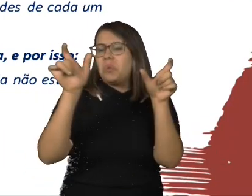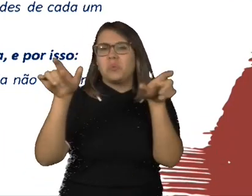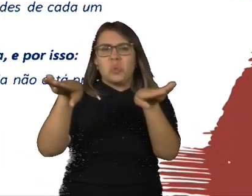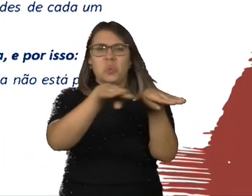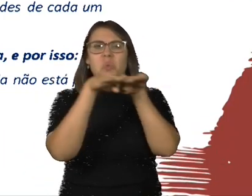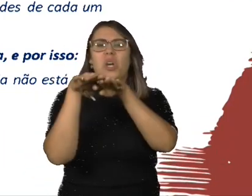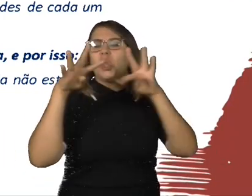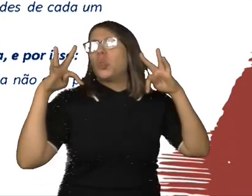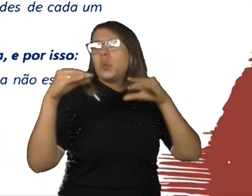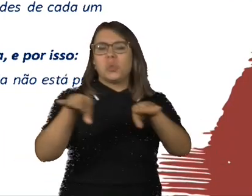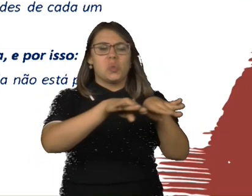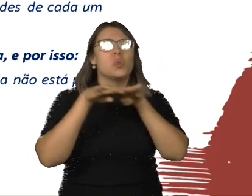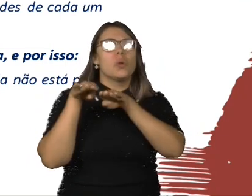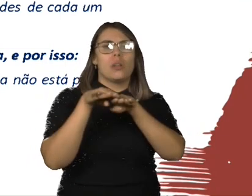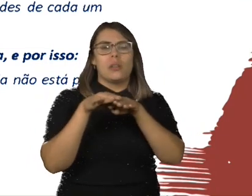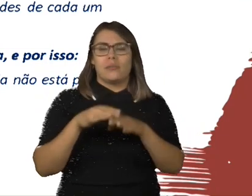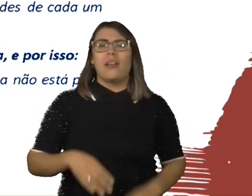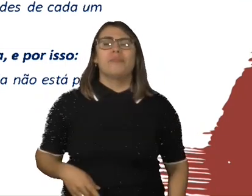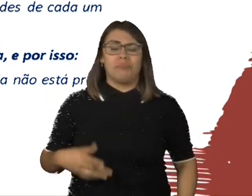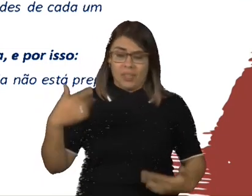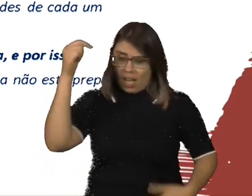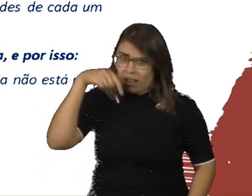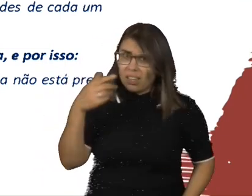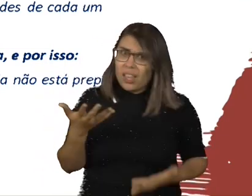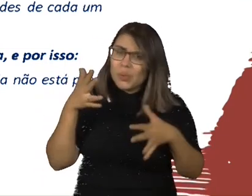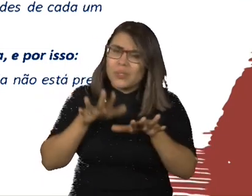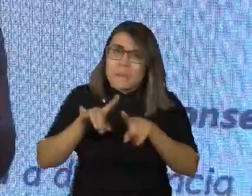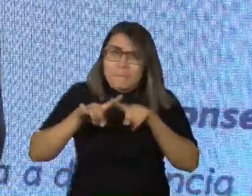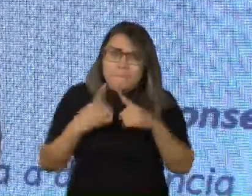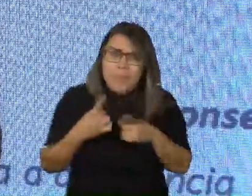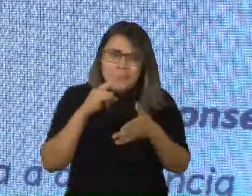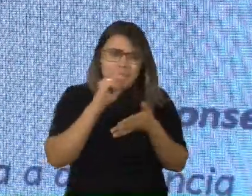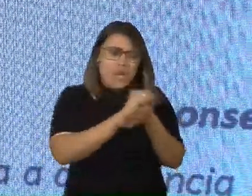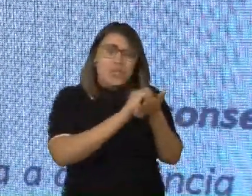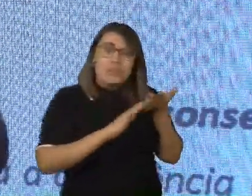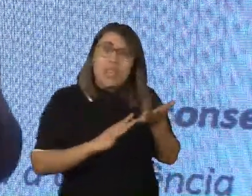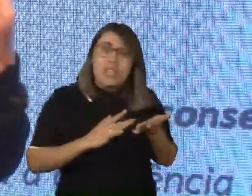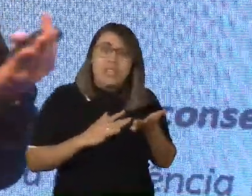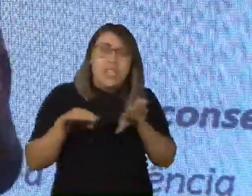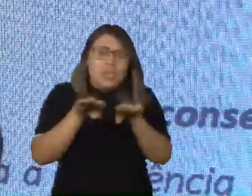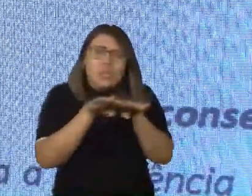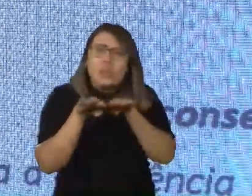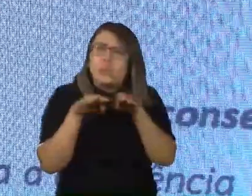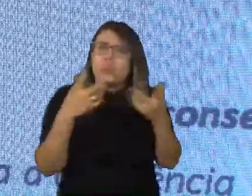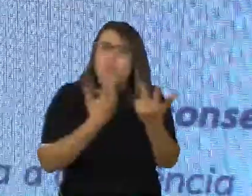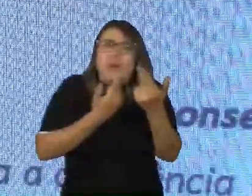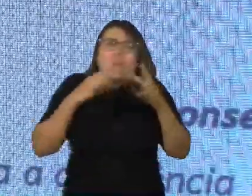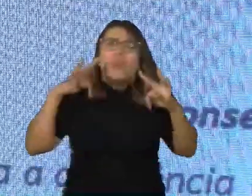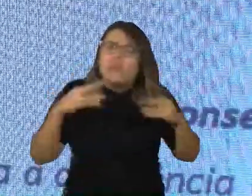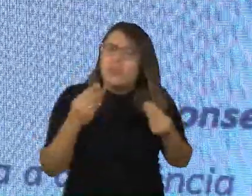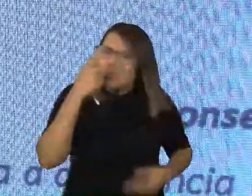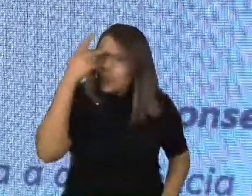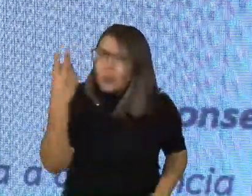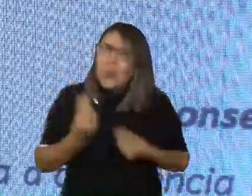É aquela escola que diz que faz inclusão, mas geralmente tem dentro da sala de aula uma pessoa com deficiência, seja ela intelectual ou não, e essa